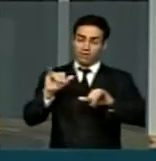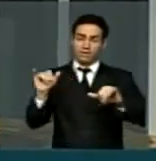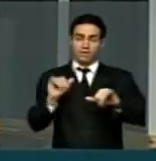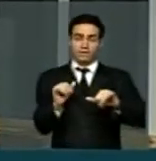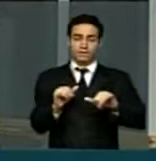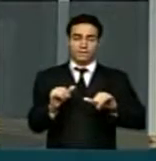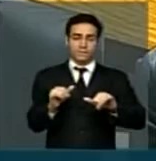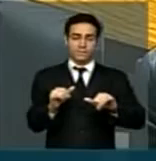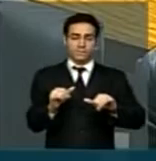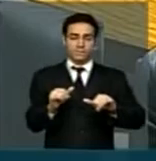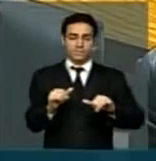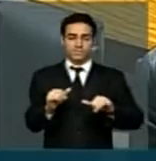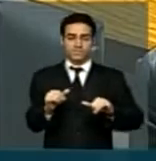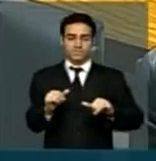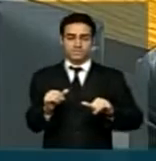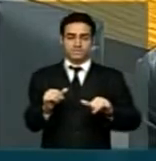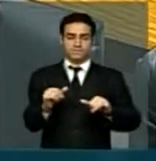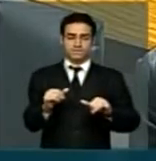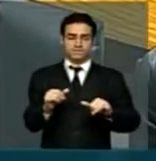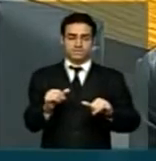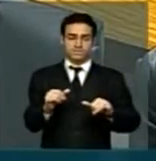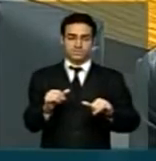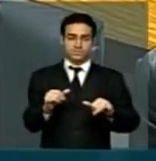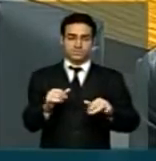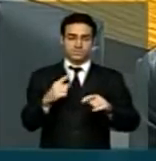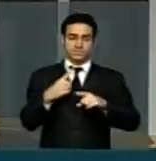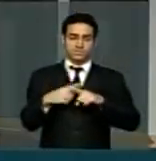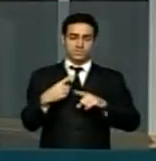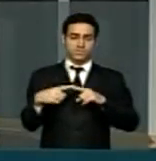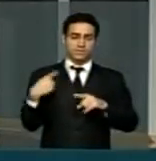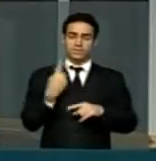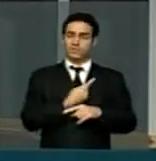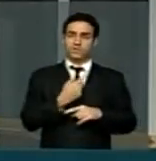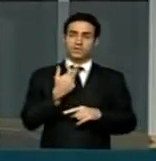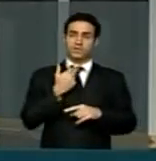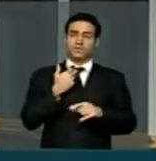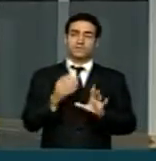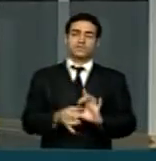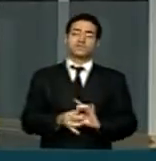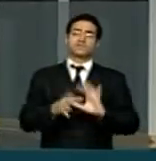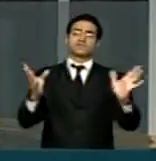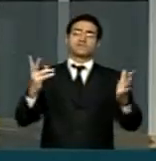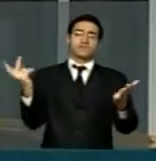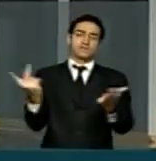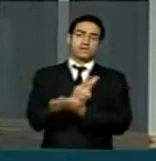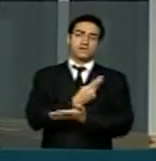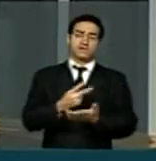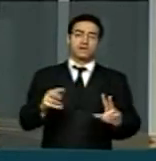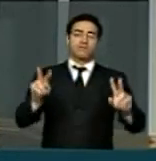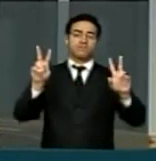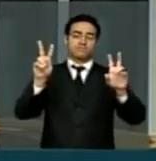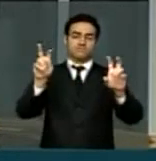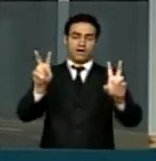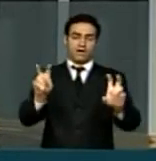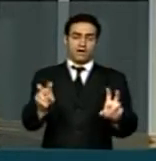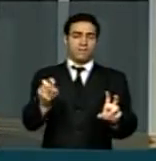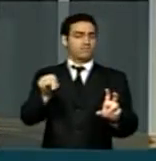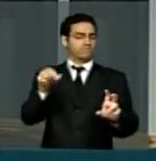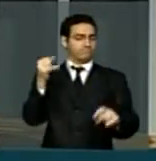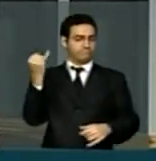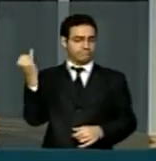atenção, de que nós não podemos pegar e colocar esses temas, que são temas